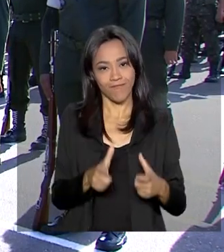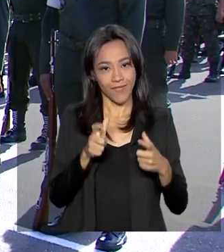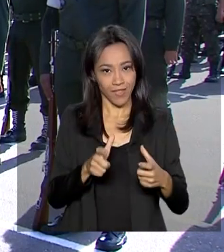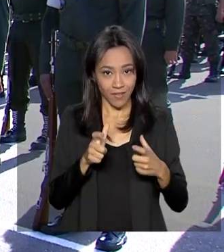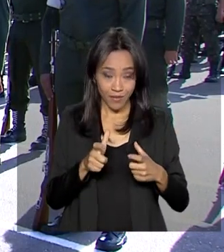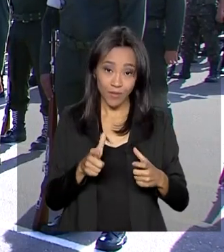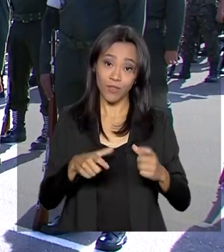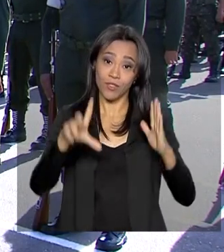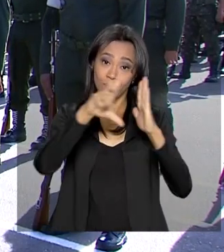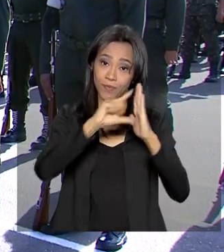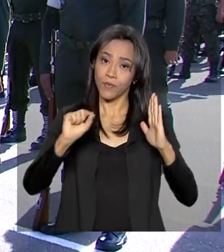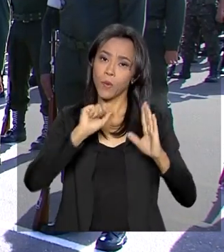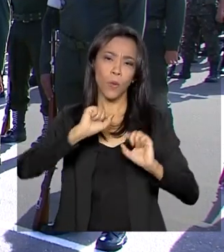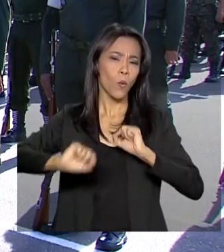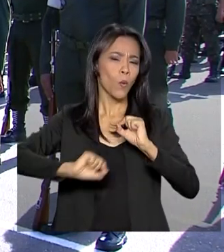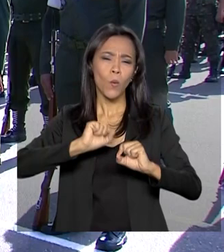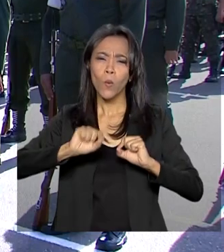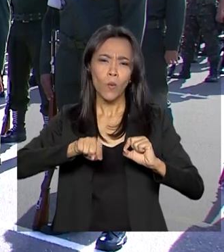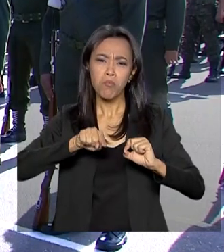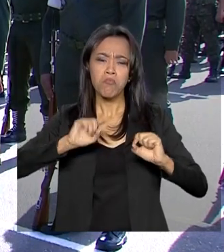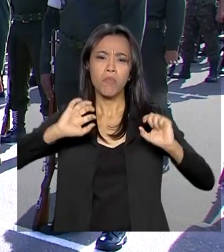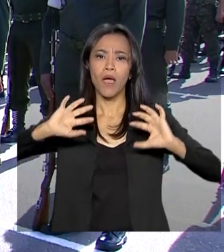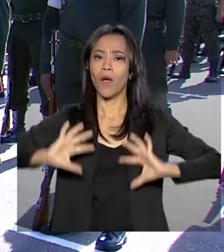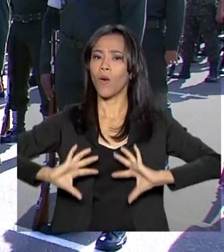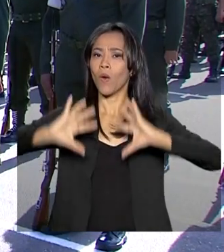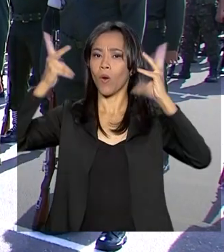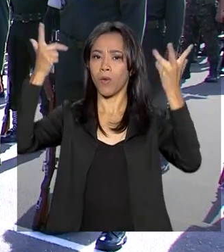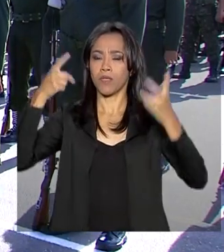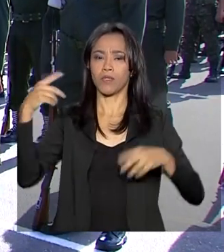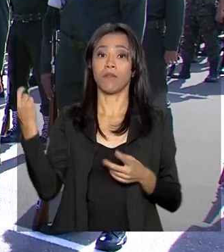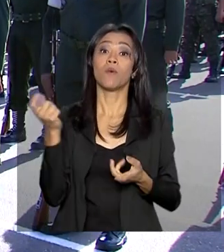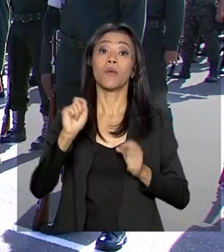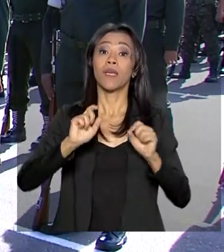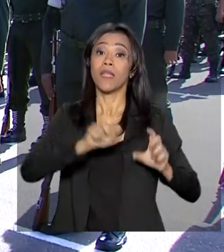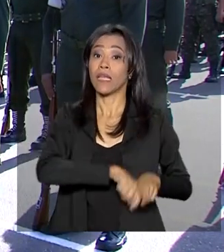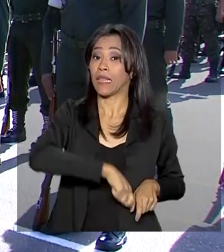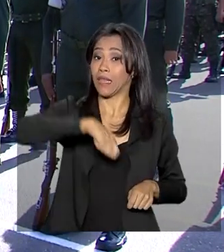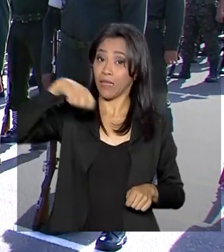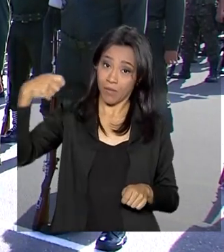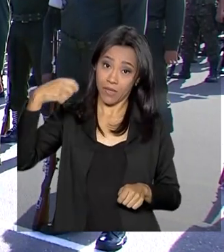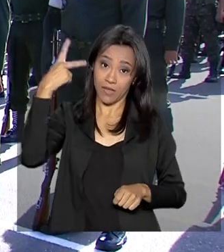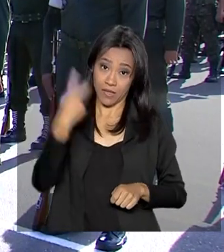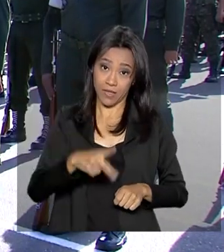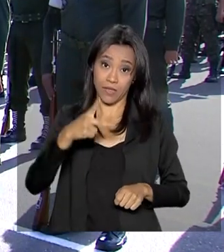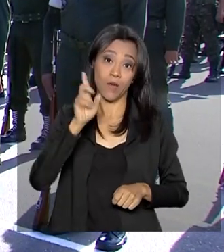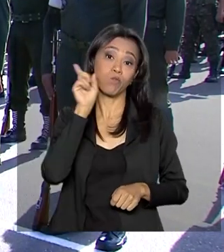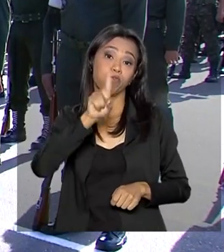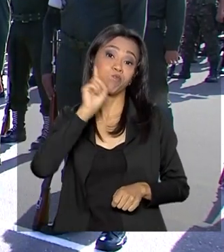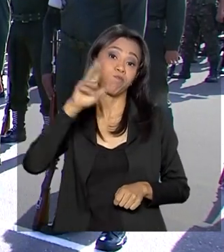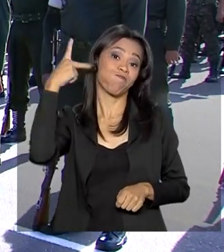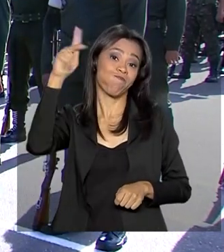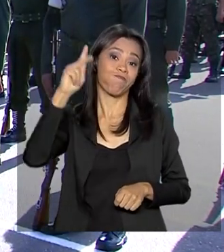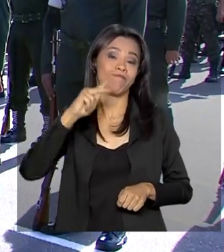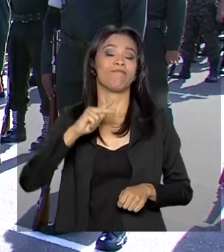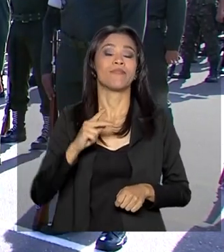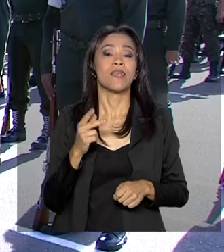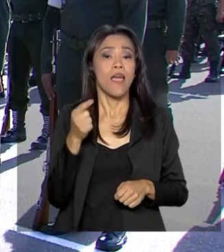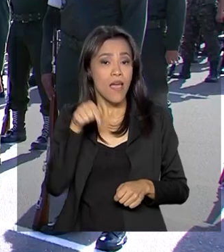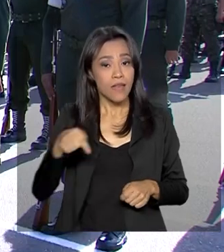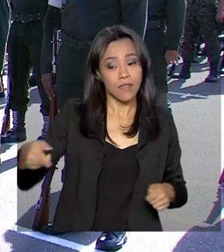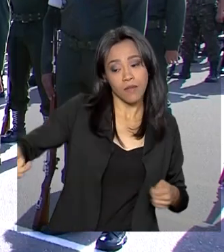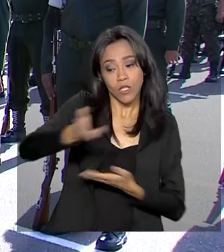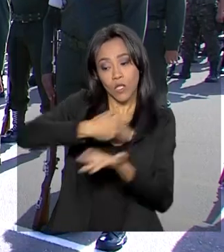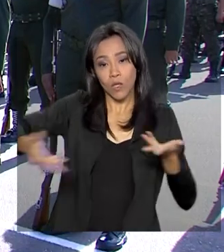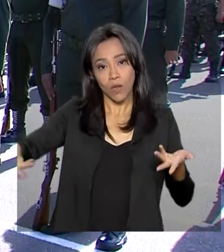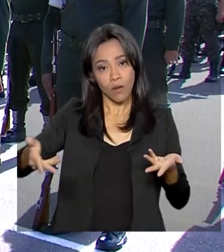comemoração do aniversário da independência dos Estados Unidos da América. Esta solenidade de passagem de comando,